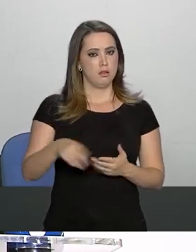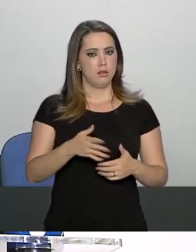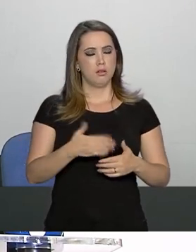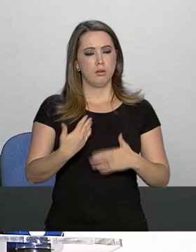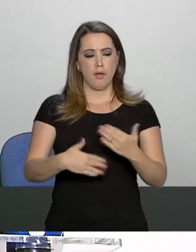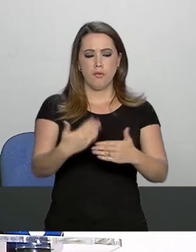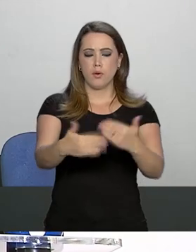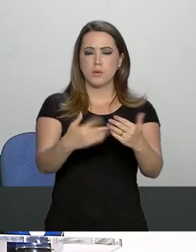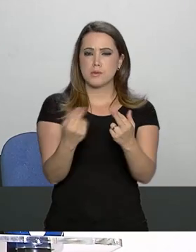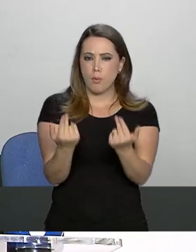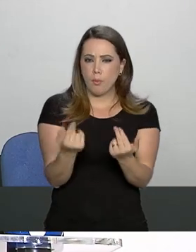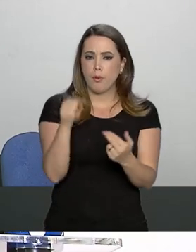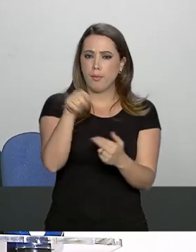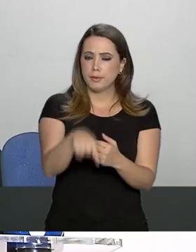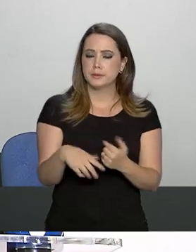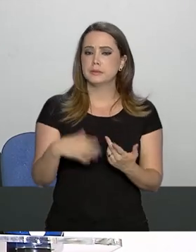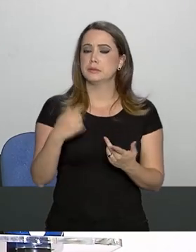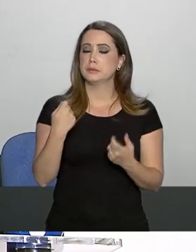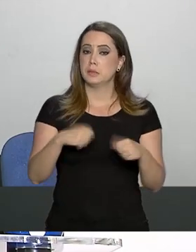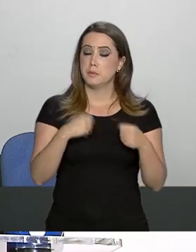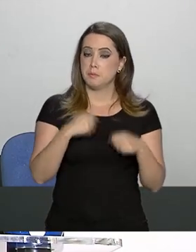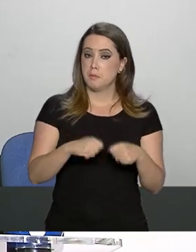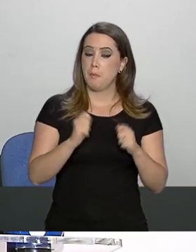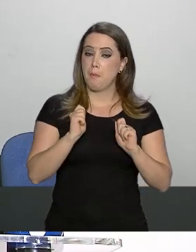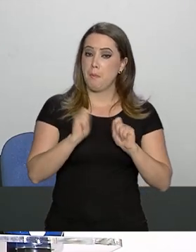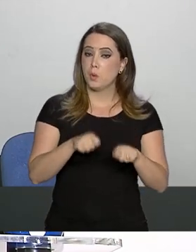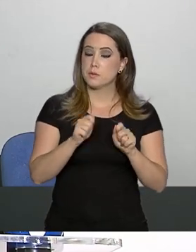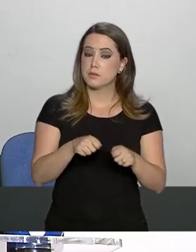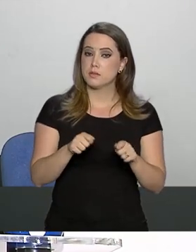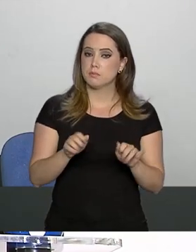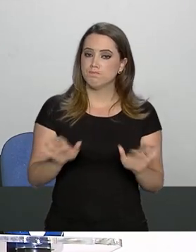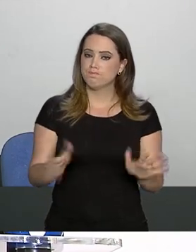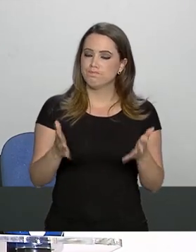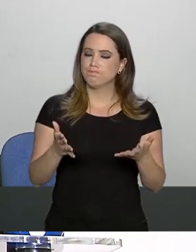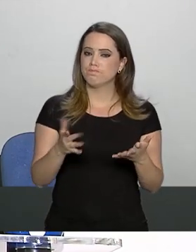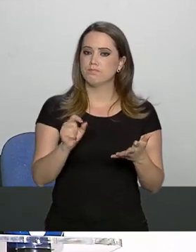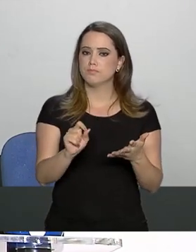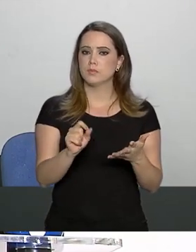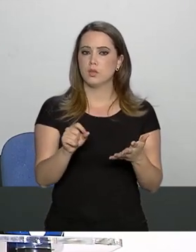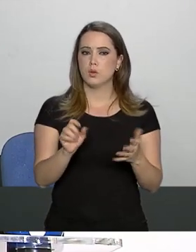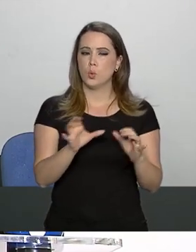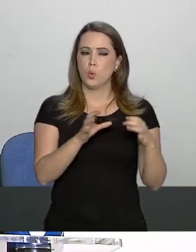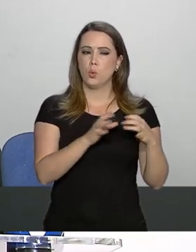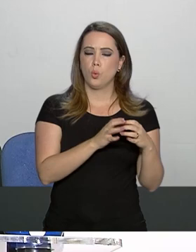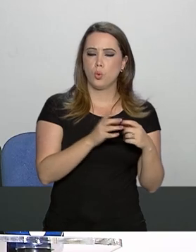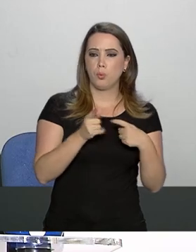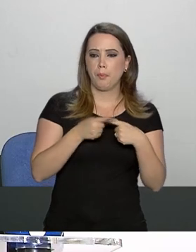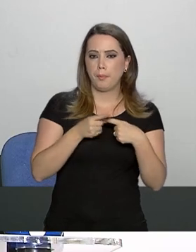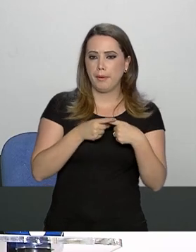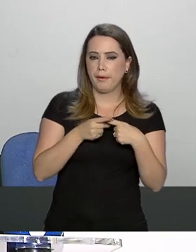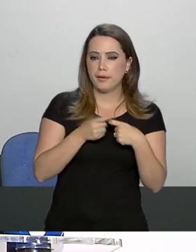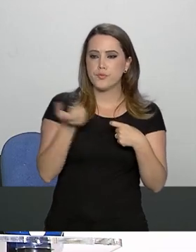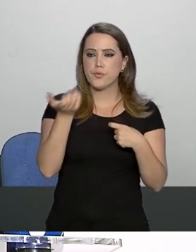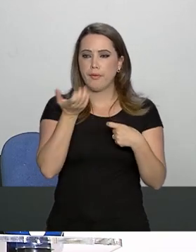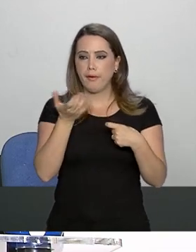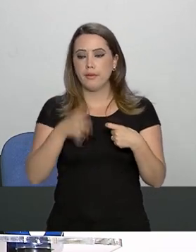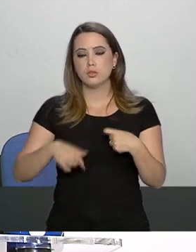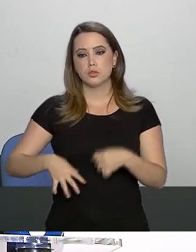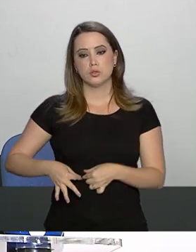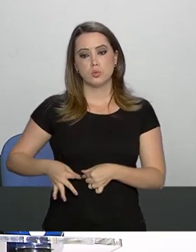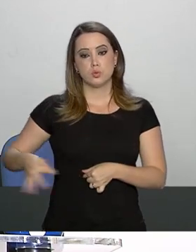evolução semelhante a essa que vai permitir, que vai ensejar aos médicos a retirada